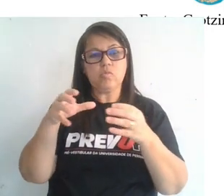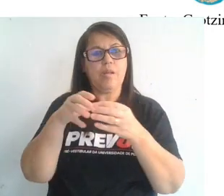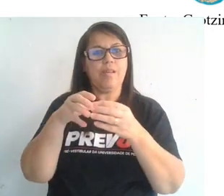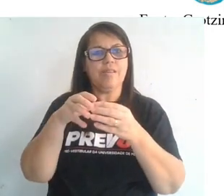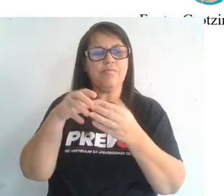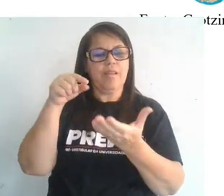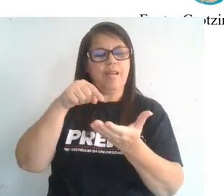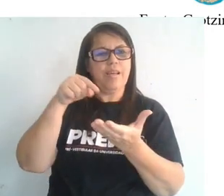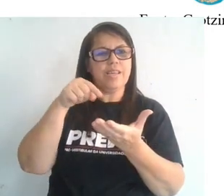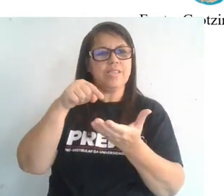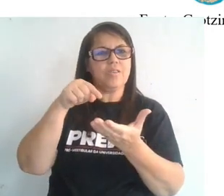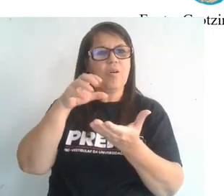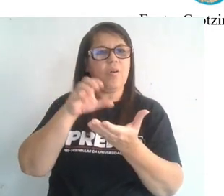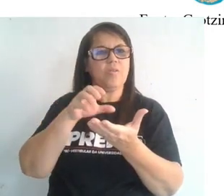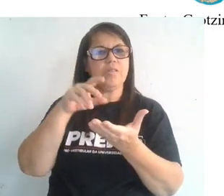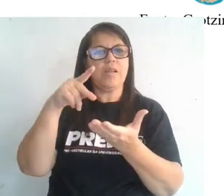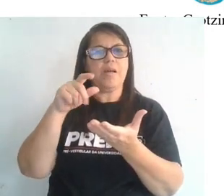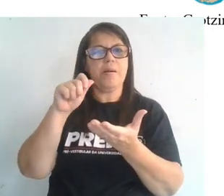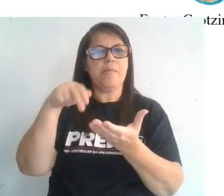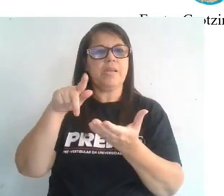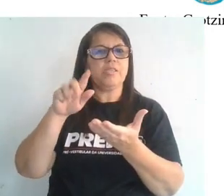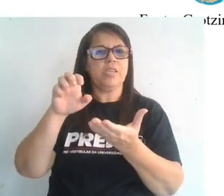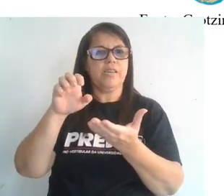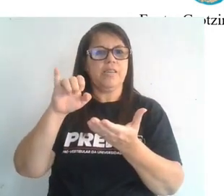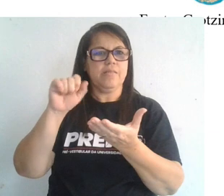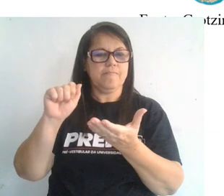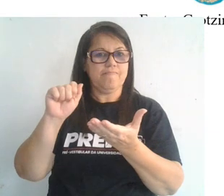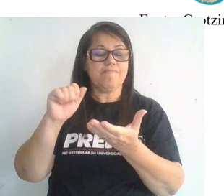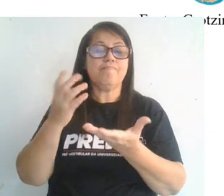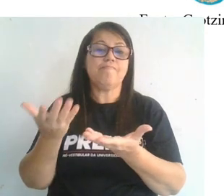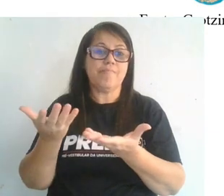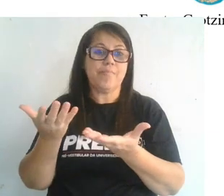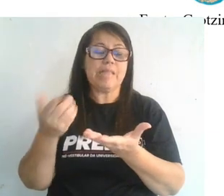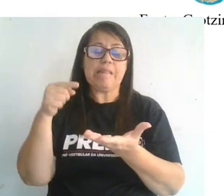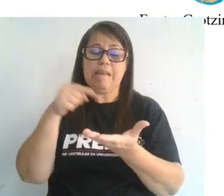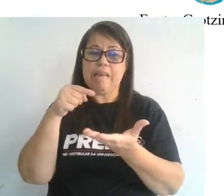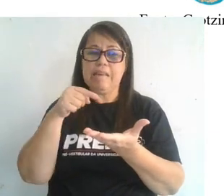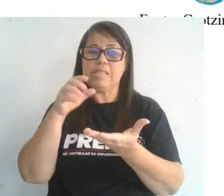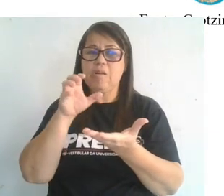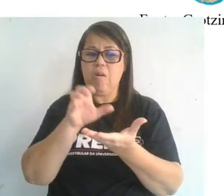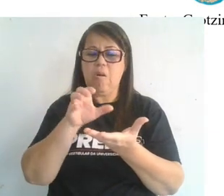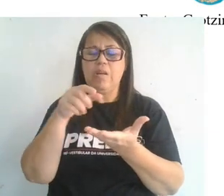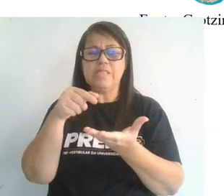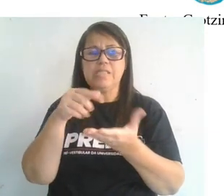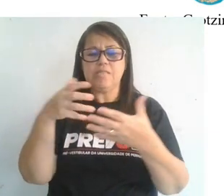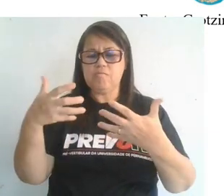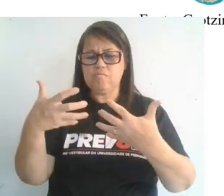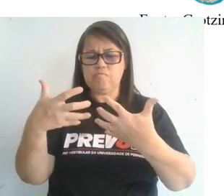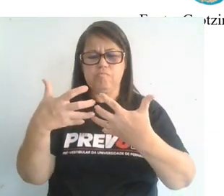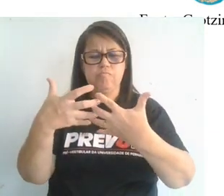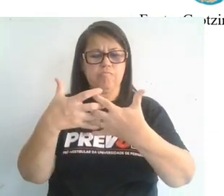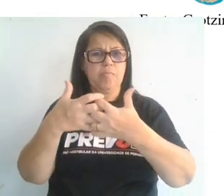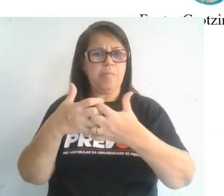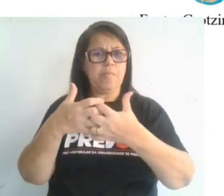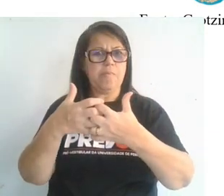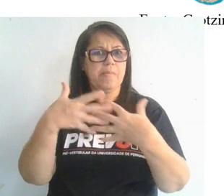formando um supercontinente chamado Pangeia. Então ele imaginava que esses continentes que tinham um encaixe perfeito, no